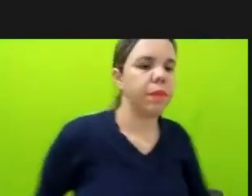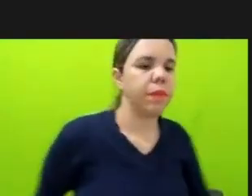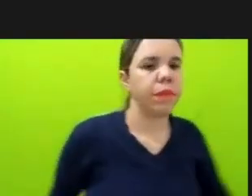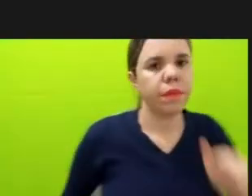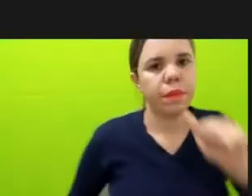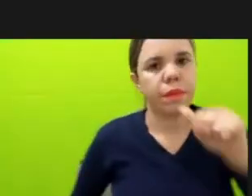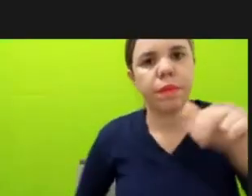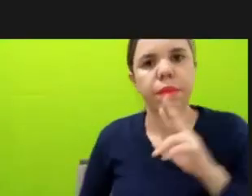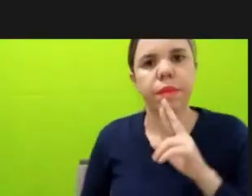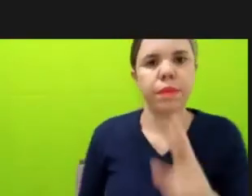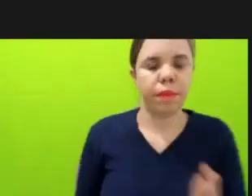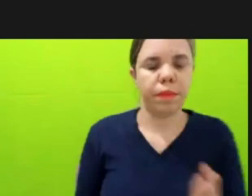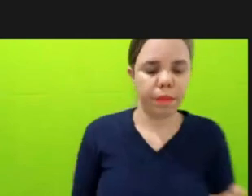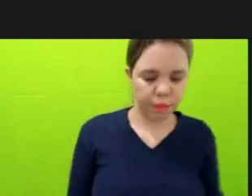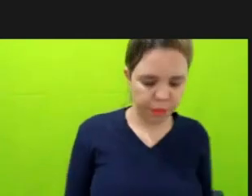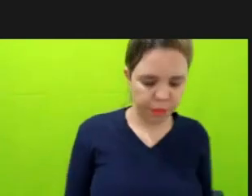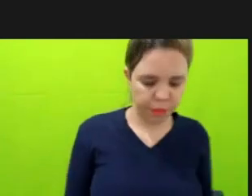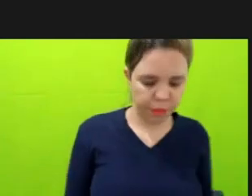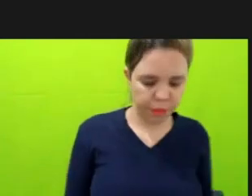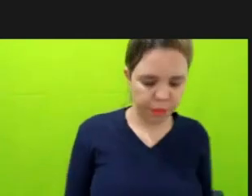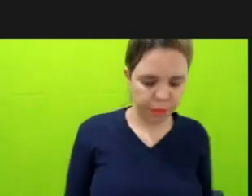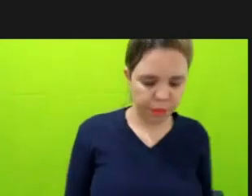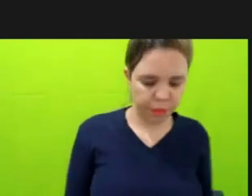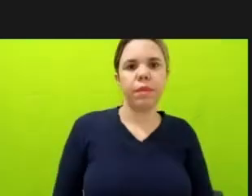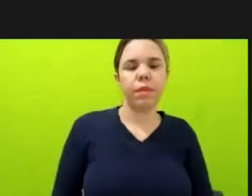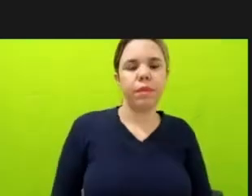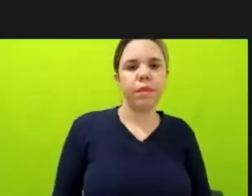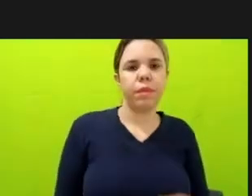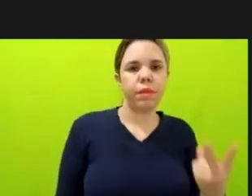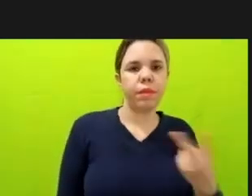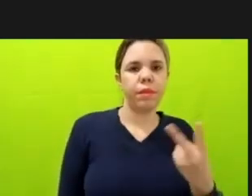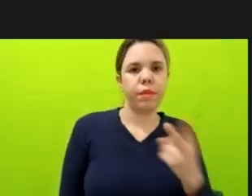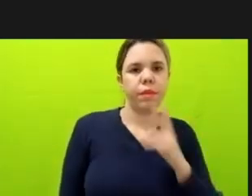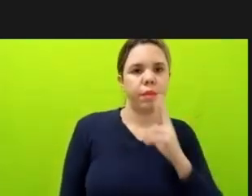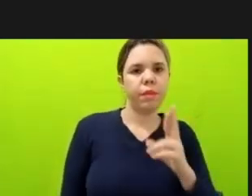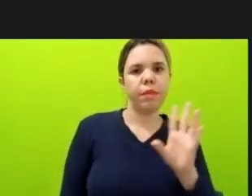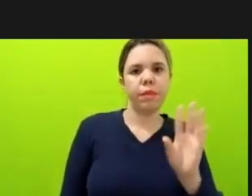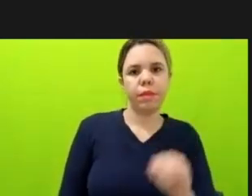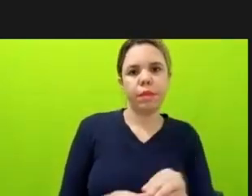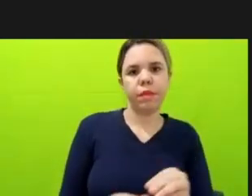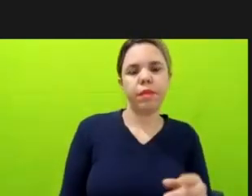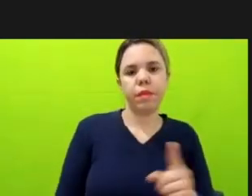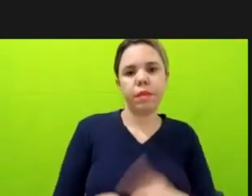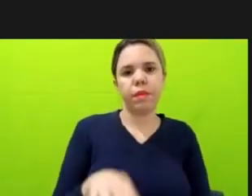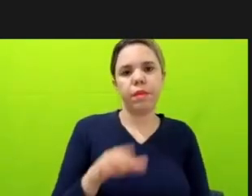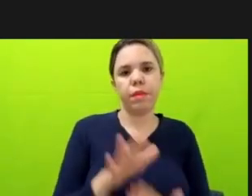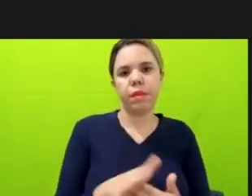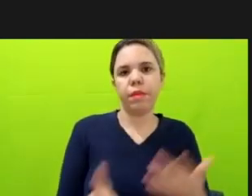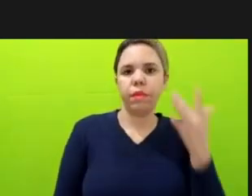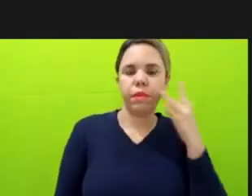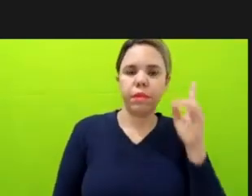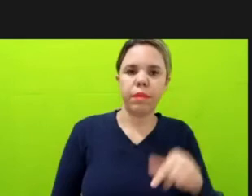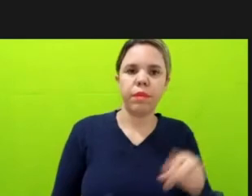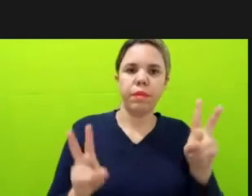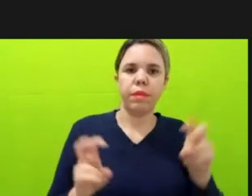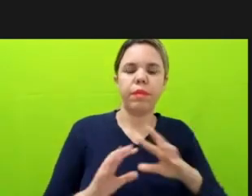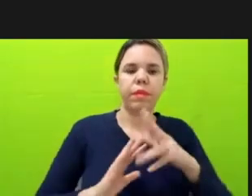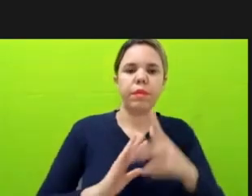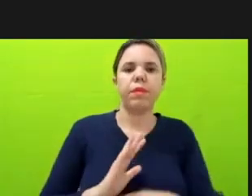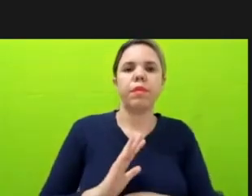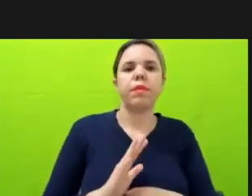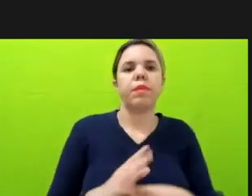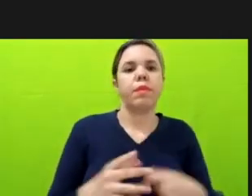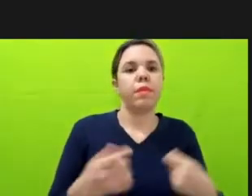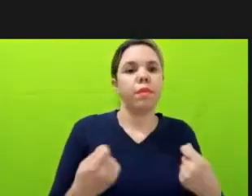É, talvez só complementando rápido aqui, que a gente já está estourado no tempo. Eu acho que a questão ambiental, apesar de não ser o centro do